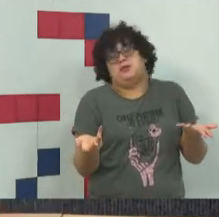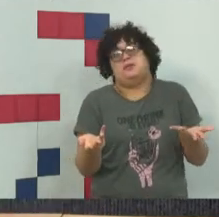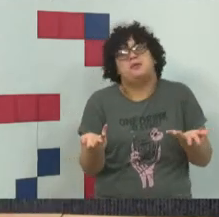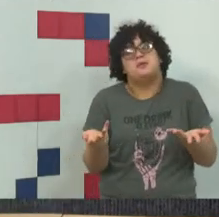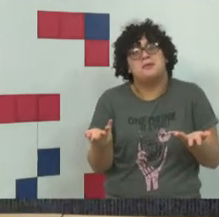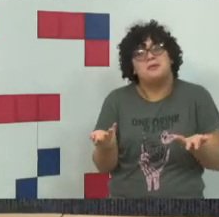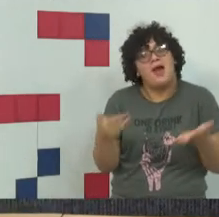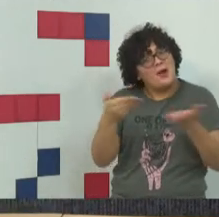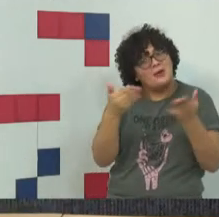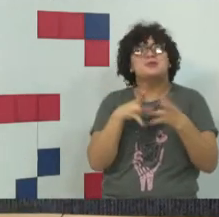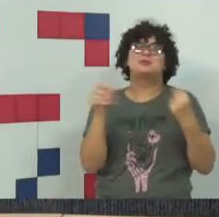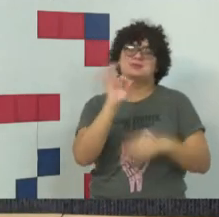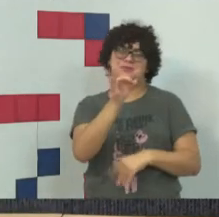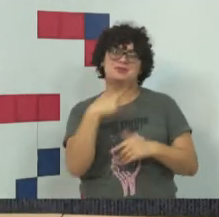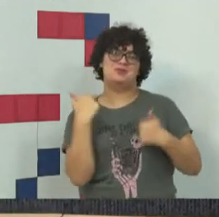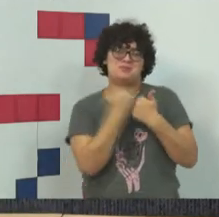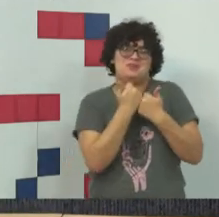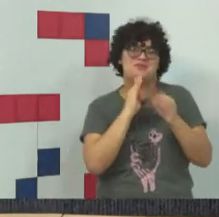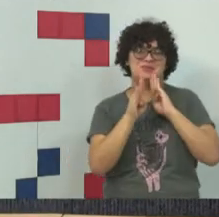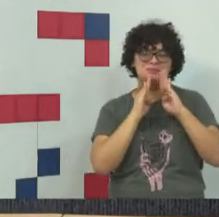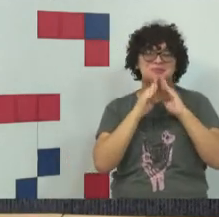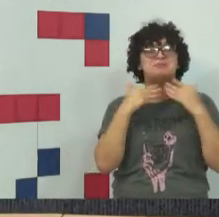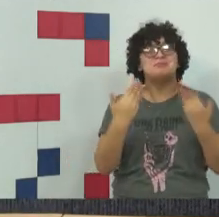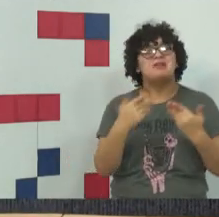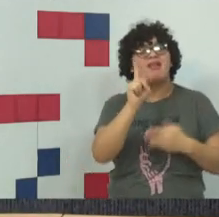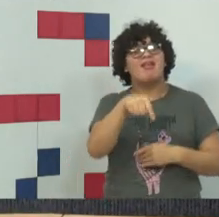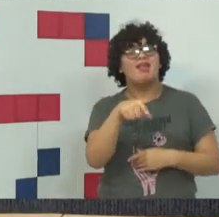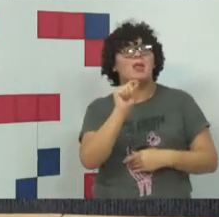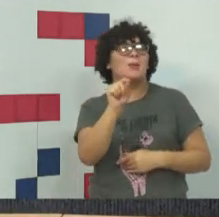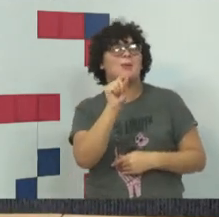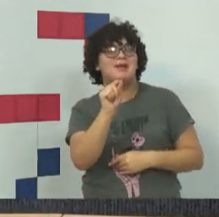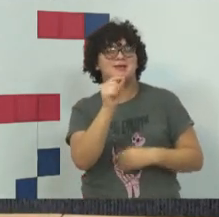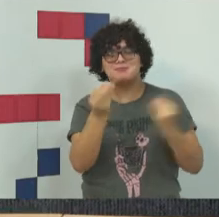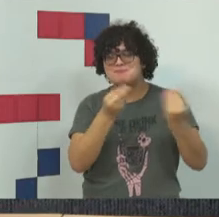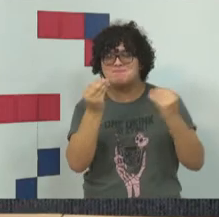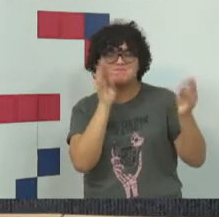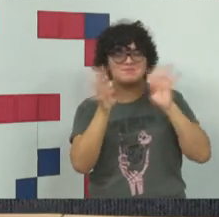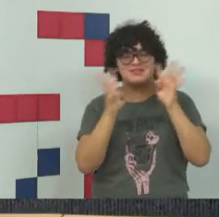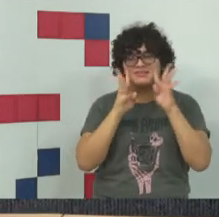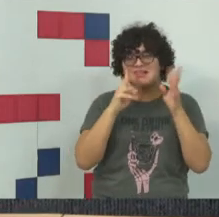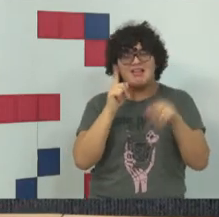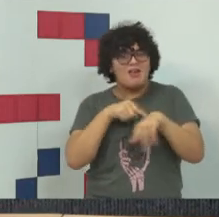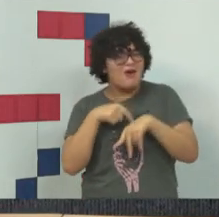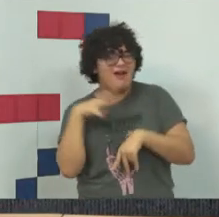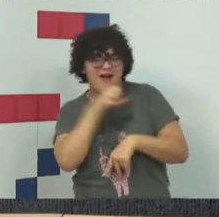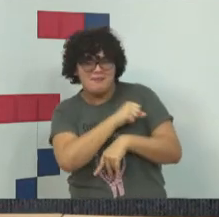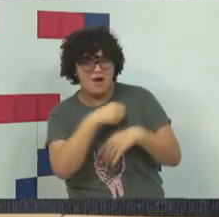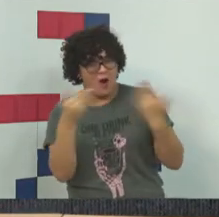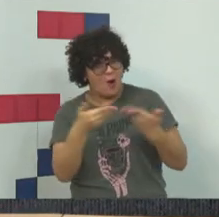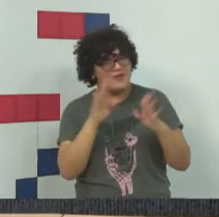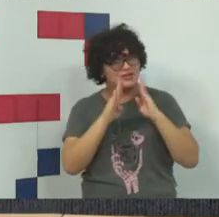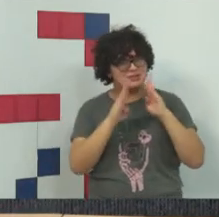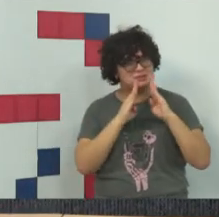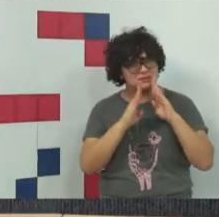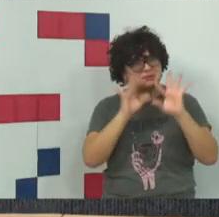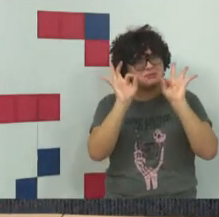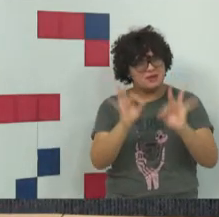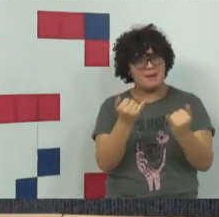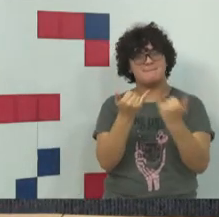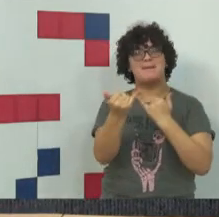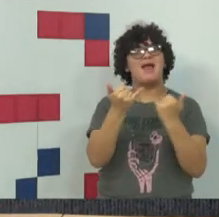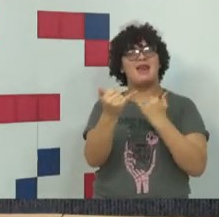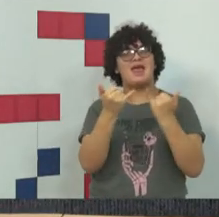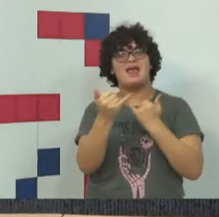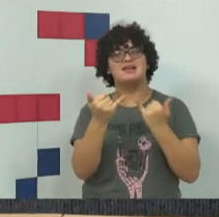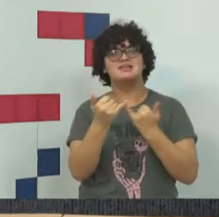E o local do crime é por ficção. Então, tudo é muito rápido, hoje o Facebook parece que está